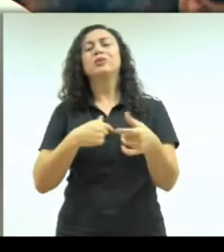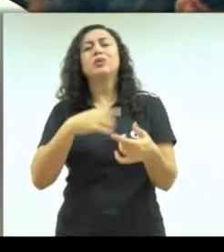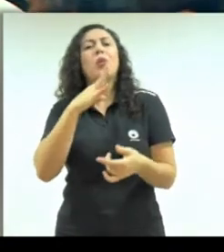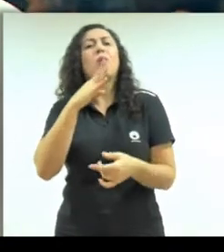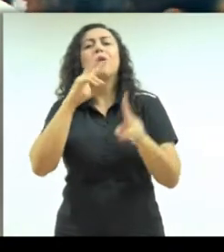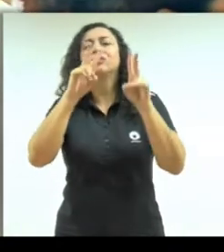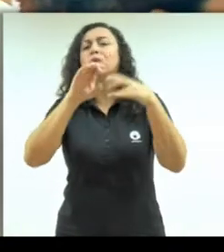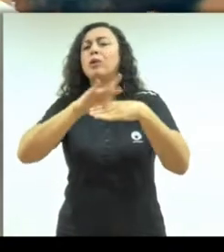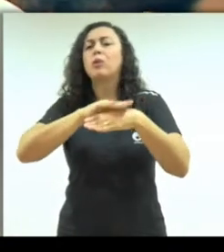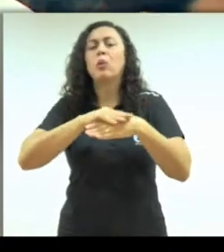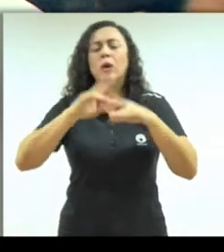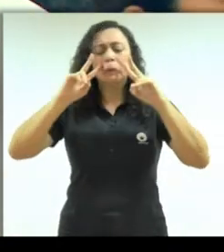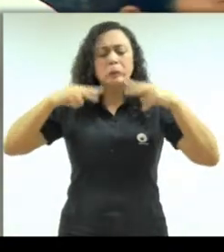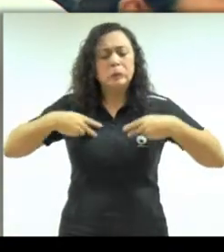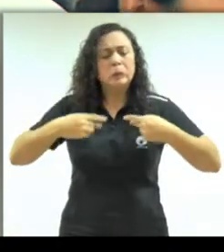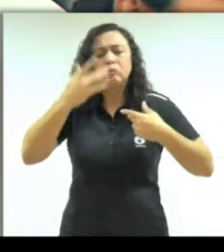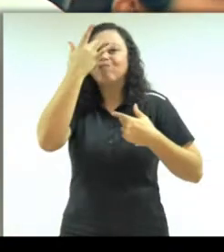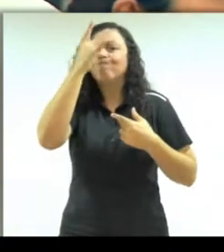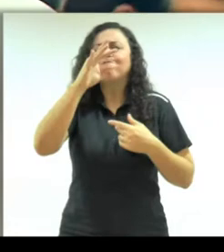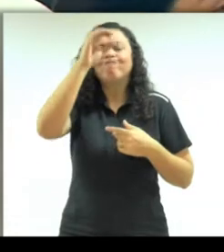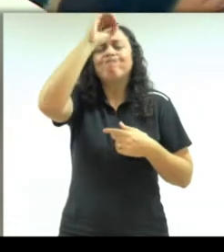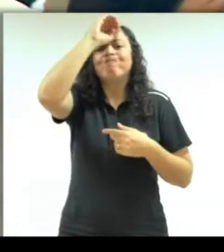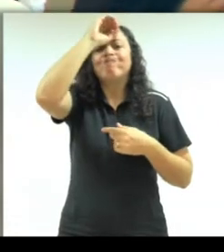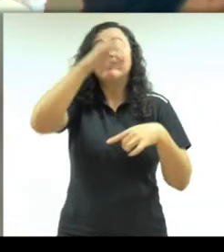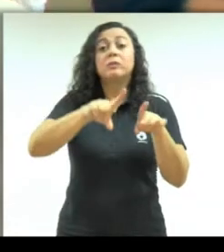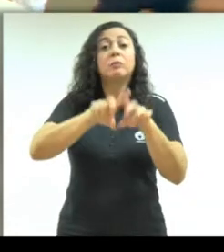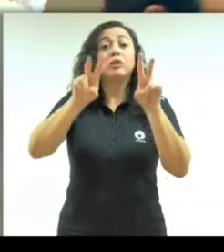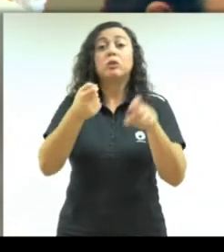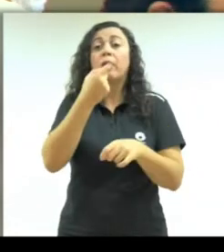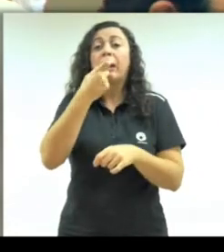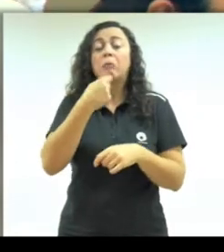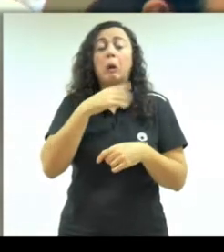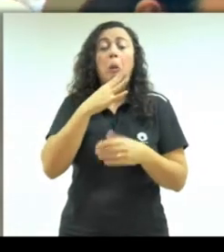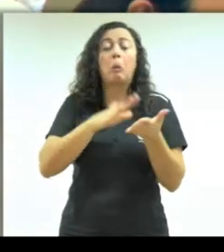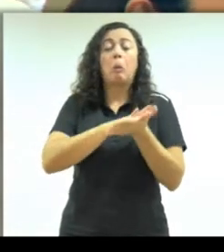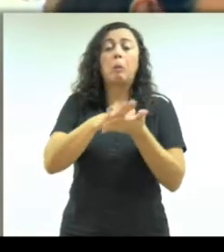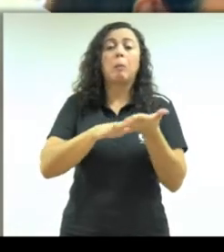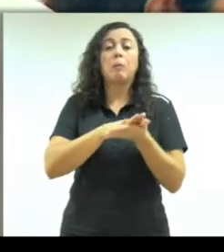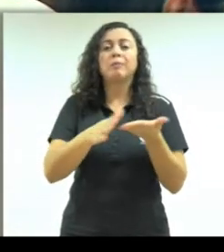sobre as doenças que têm, e muito menos sobre os medicamentos que tomam.